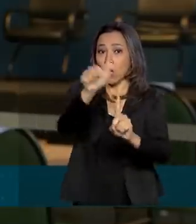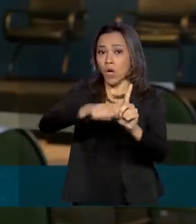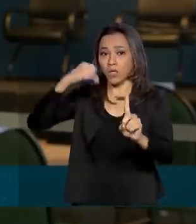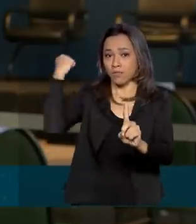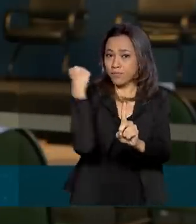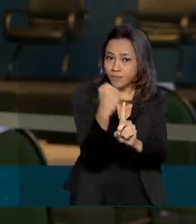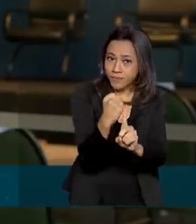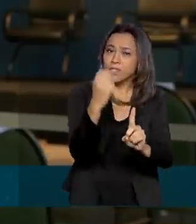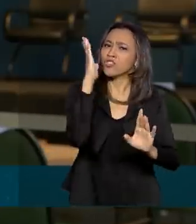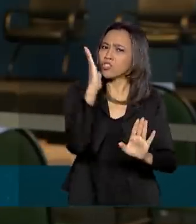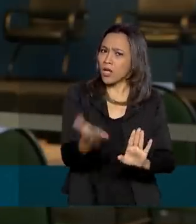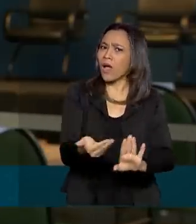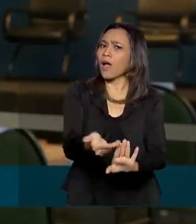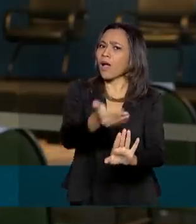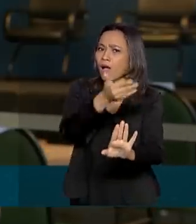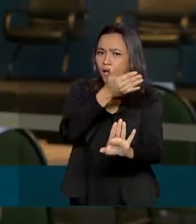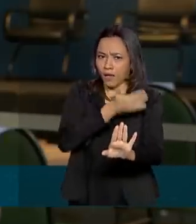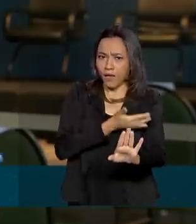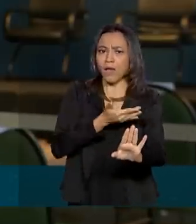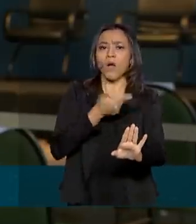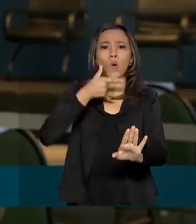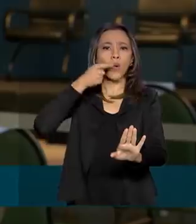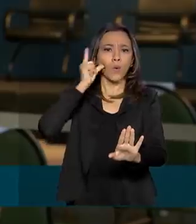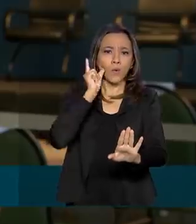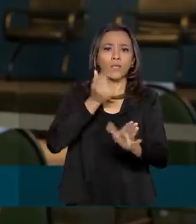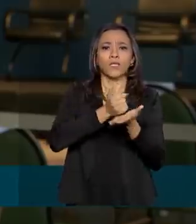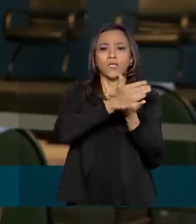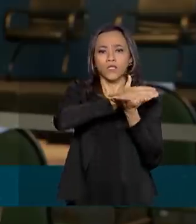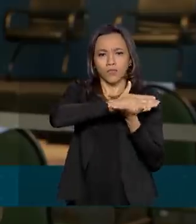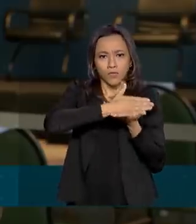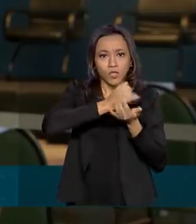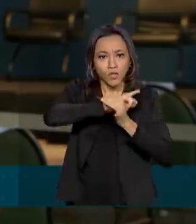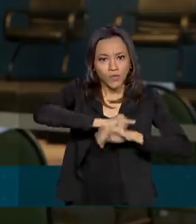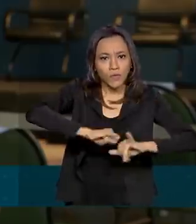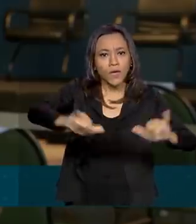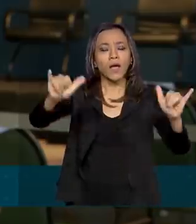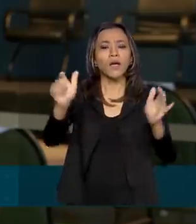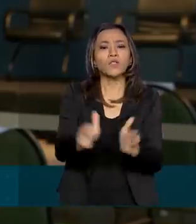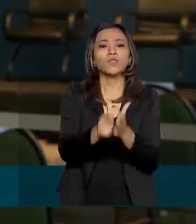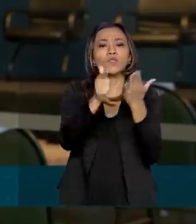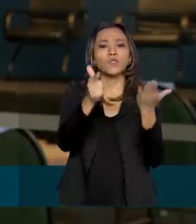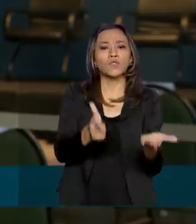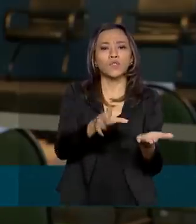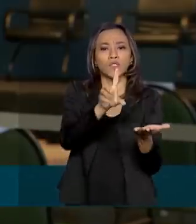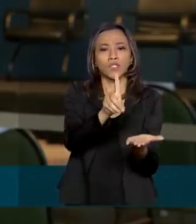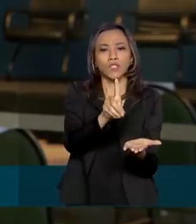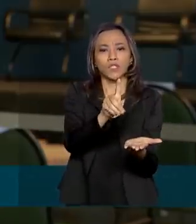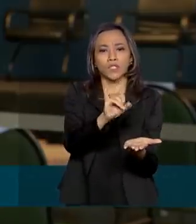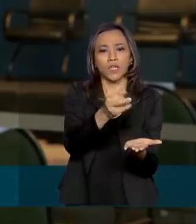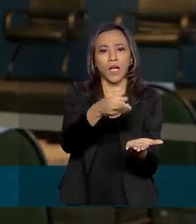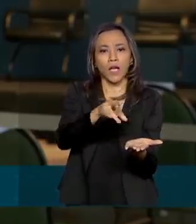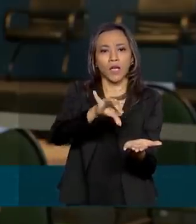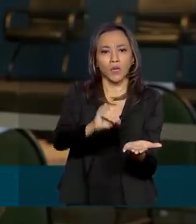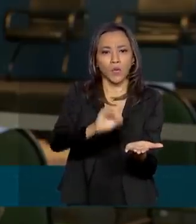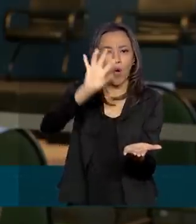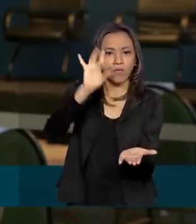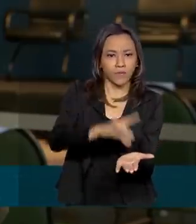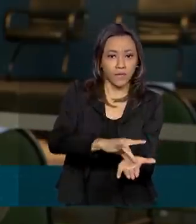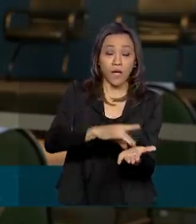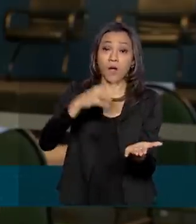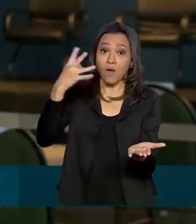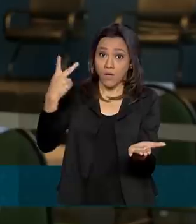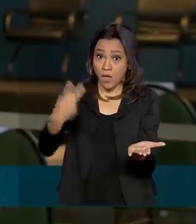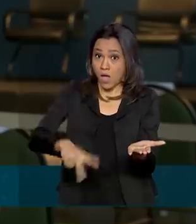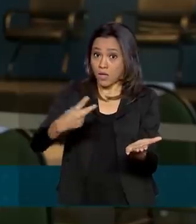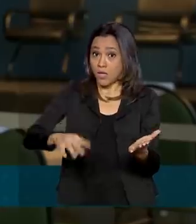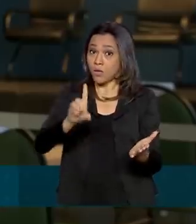já foi publicada no Diário Oficial da União de ontem. E pela primeira vez em todo o país, as delegacias, os policiais civis do Distrito Federal